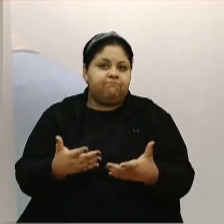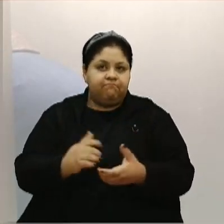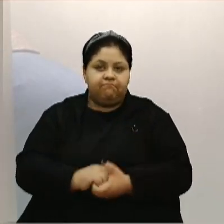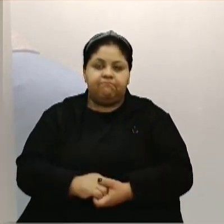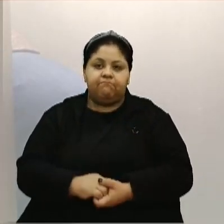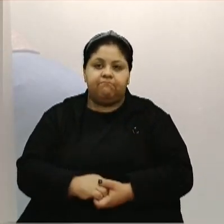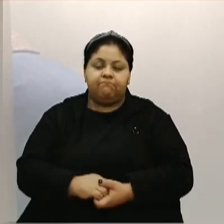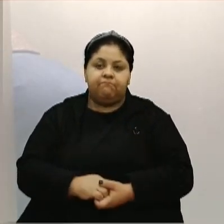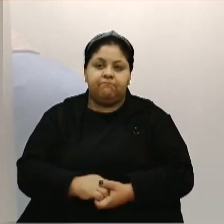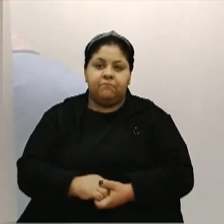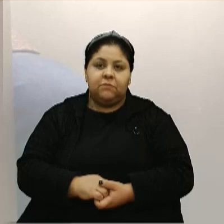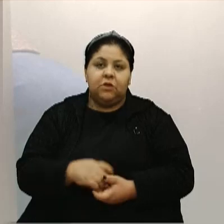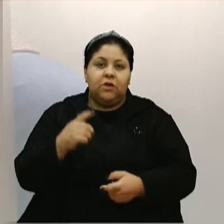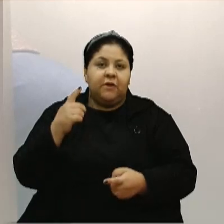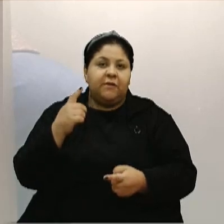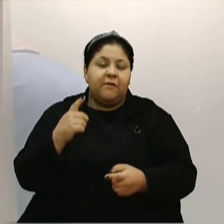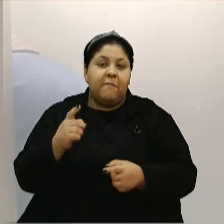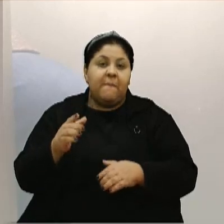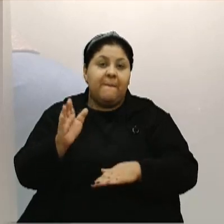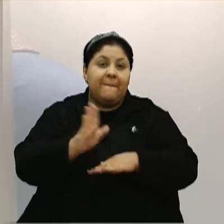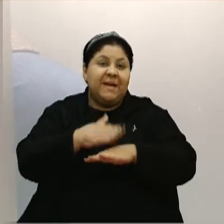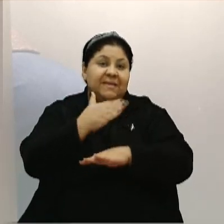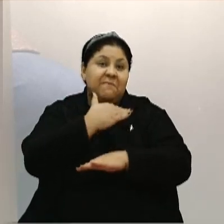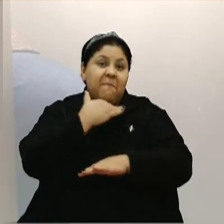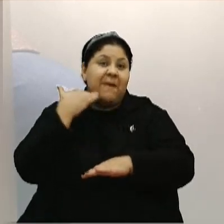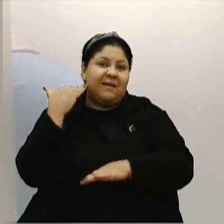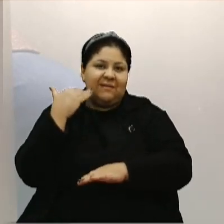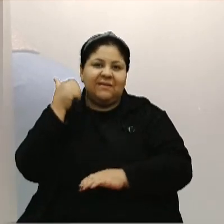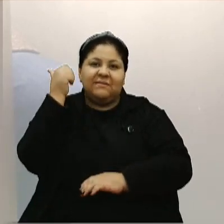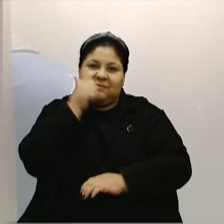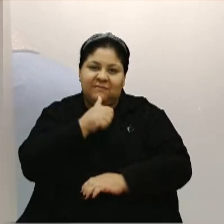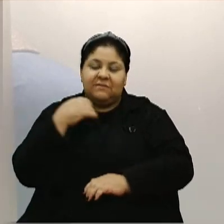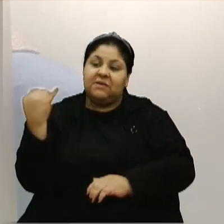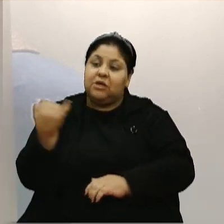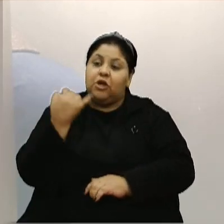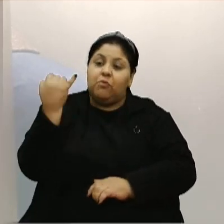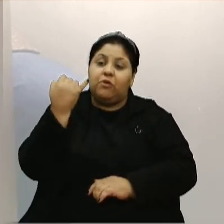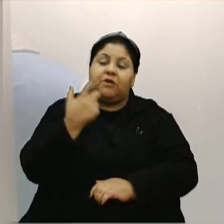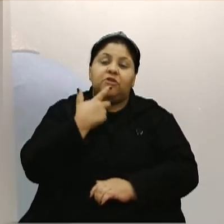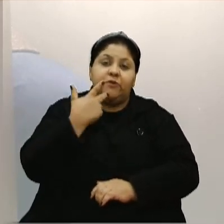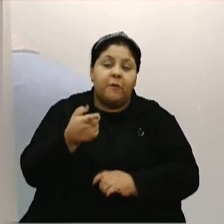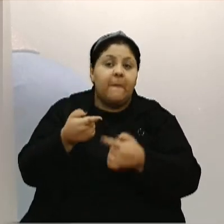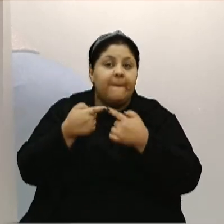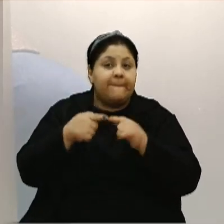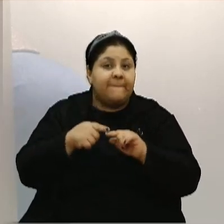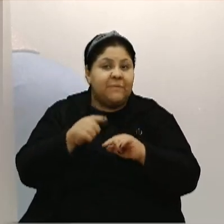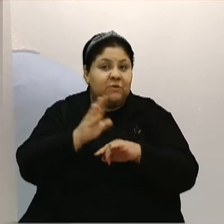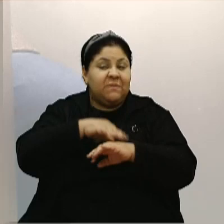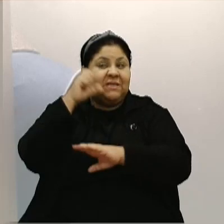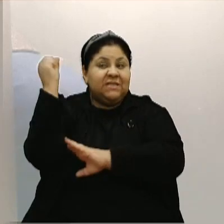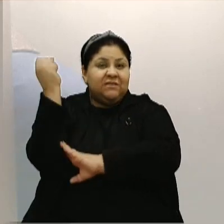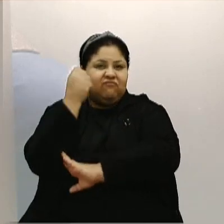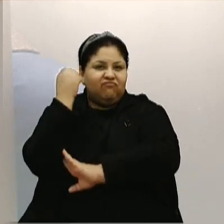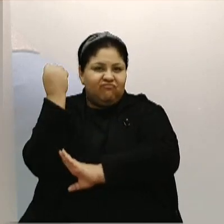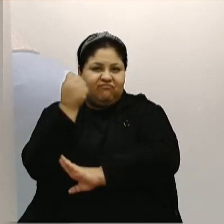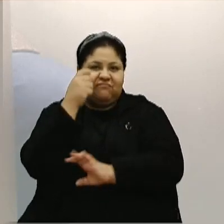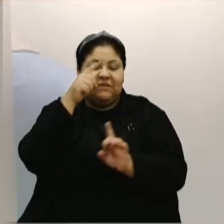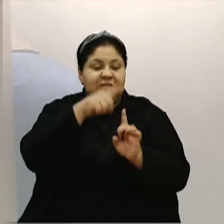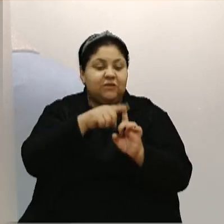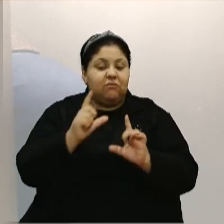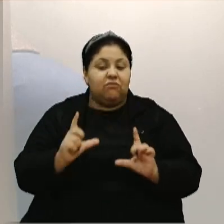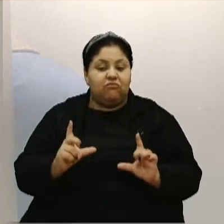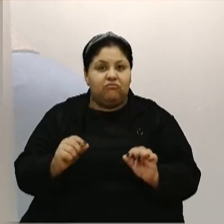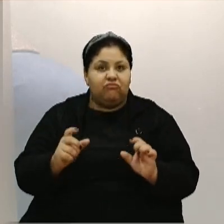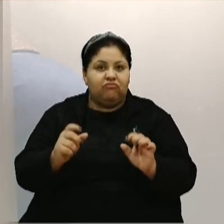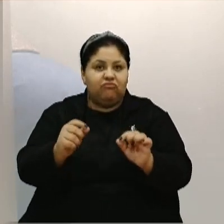terceira causa de morte das mulheres. Então, é importante salientar isso. Mas o mais grave desse tipo de câncer